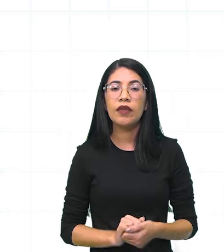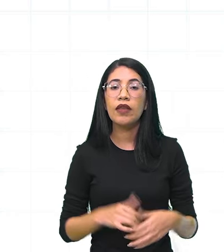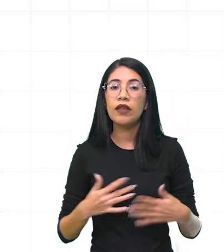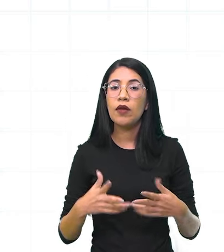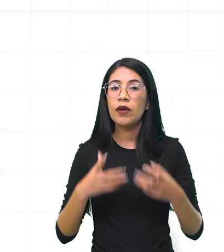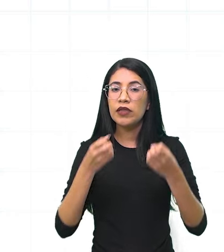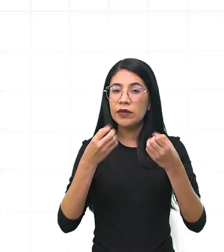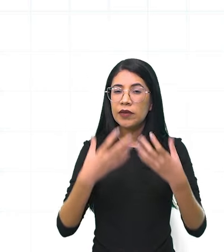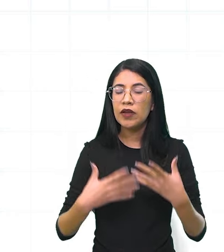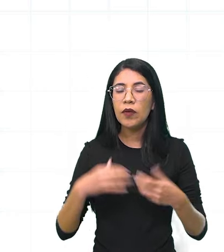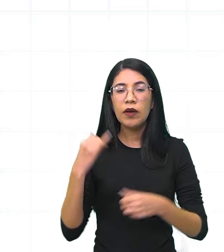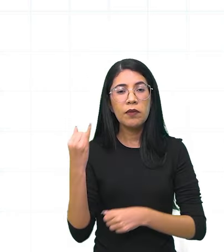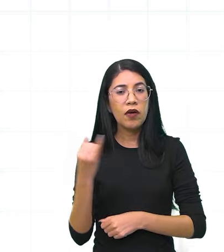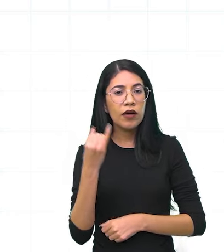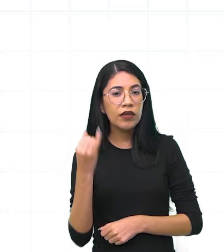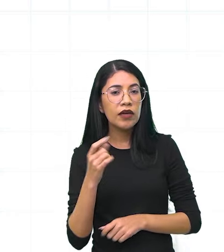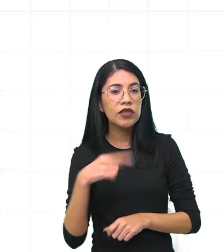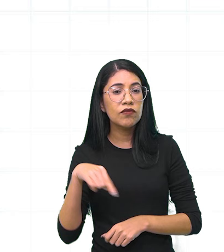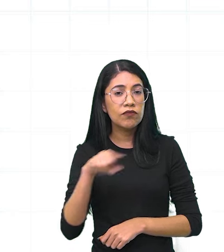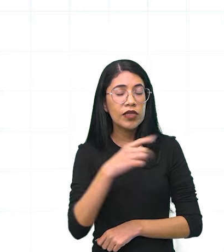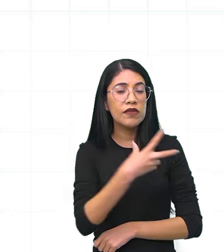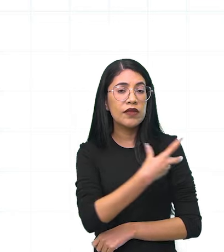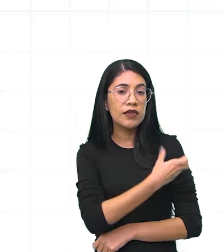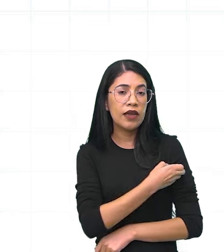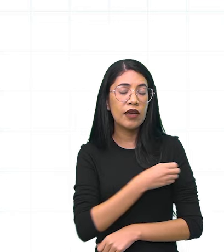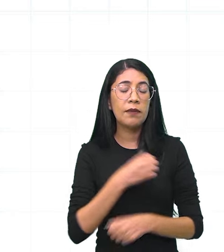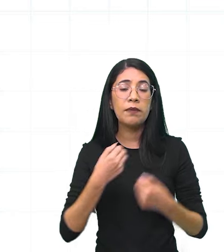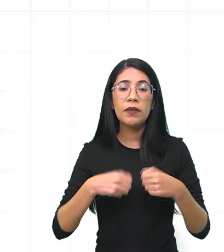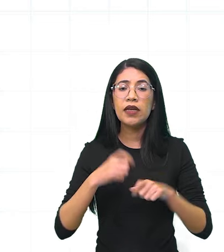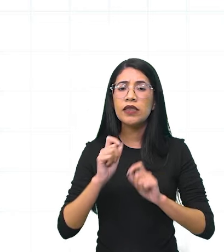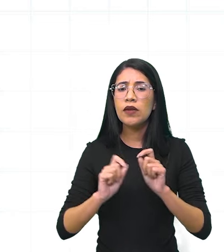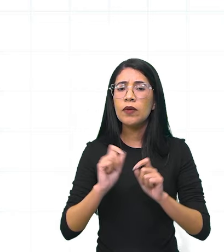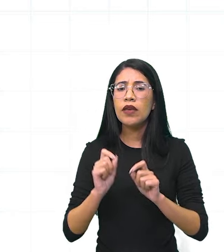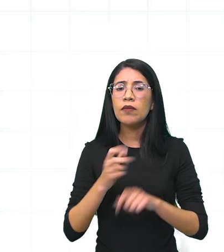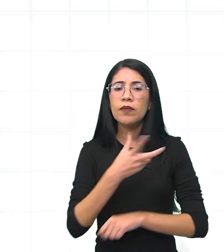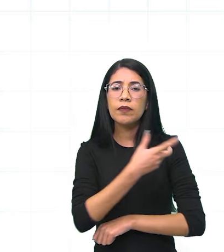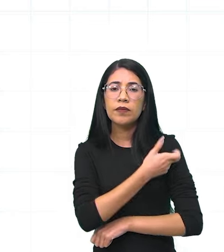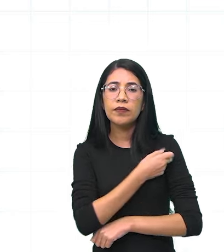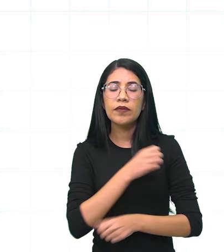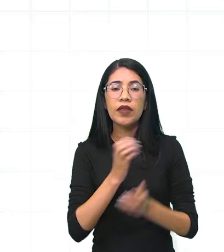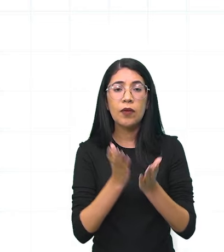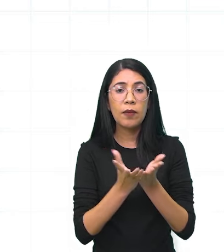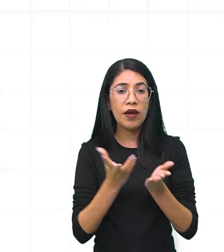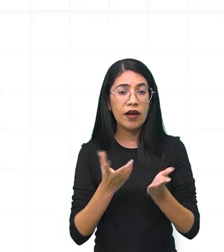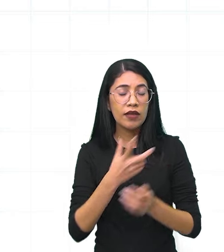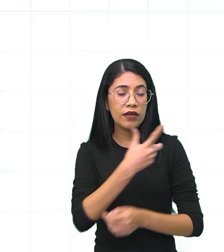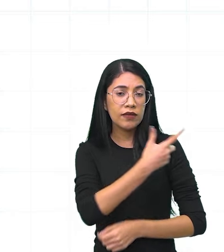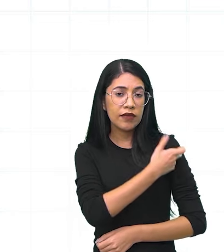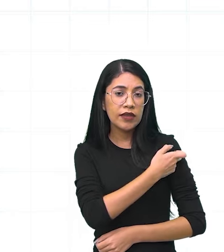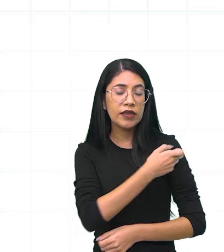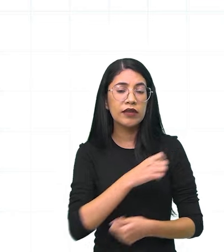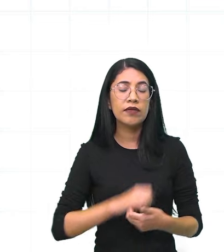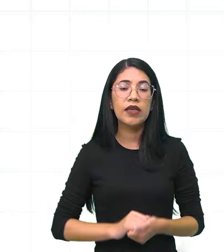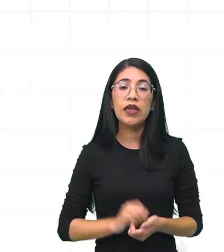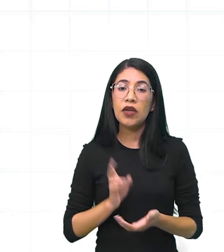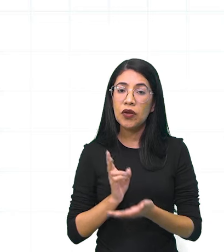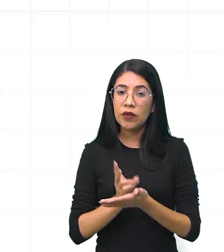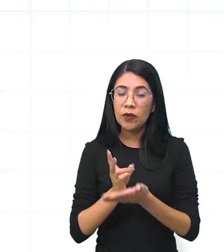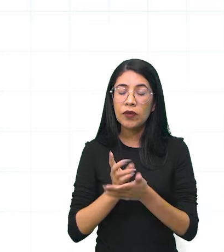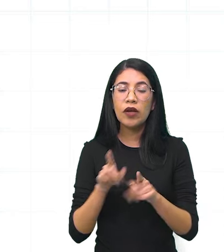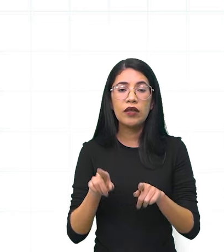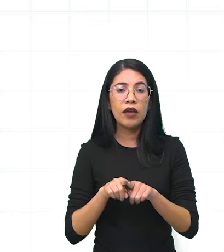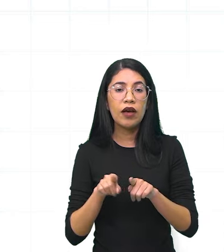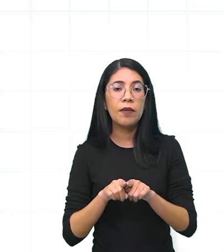ele fala que é muito importante você se vacinar. E do que você precisa pra se vacinar? Uma carteira de vacinação e manter